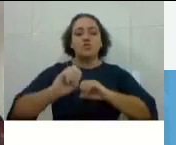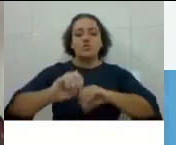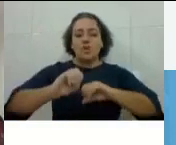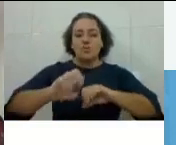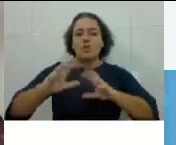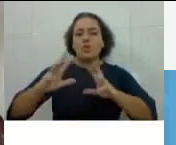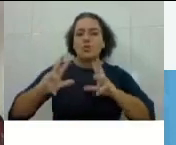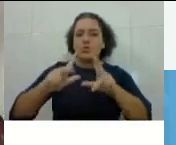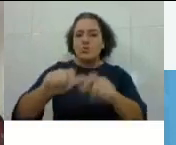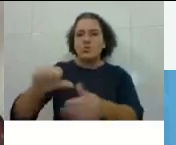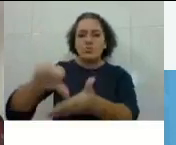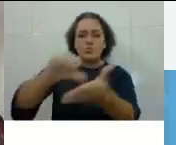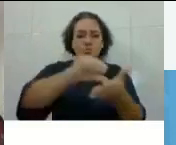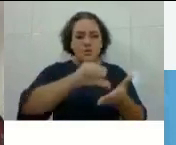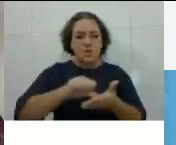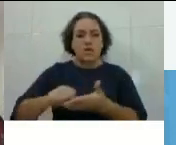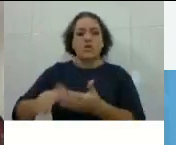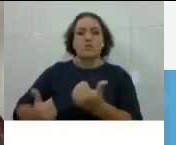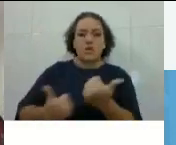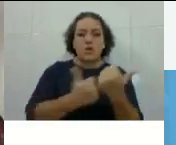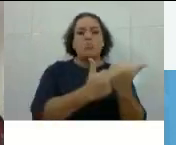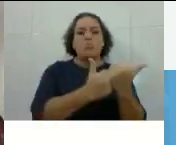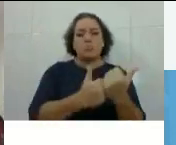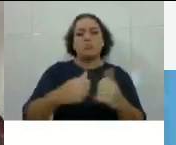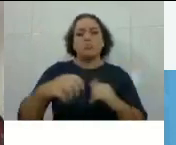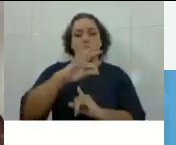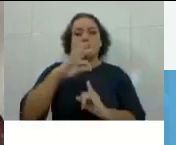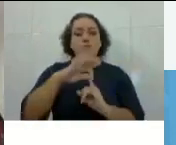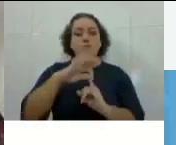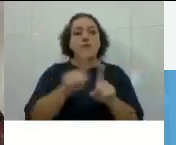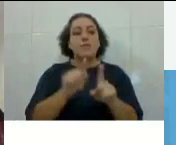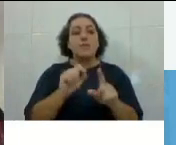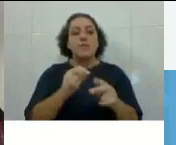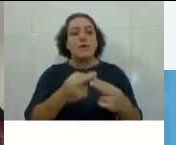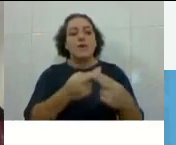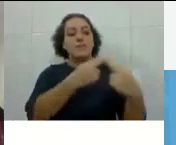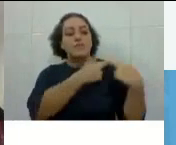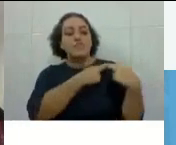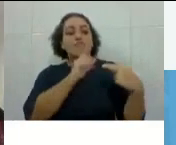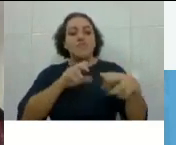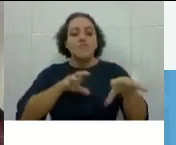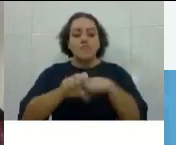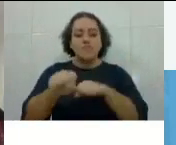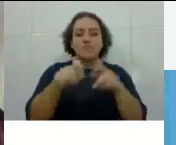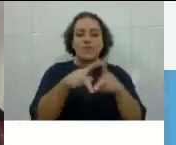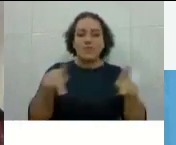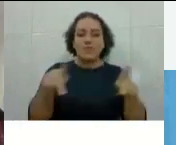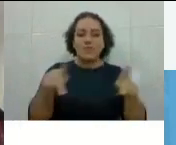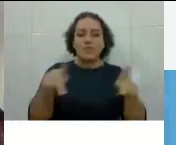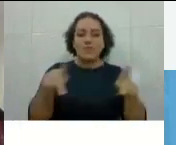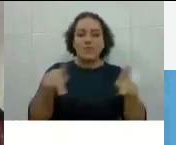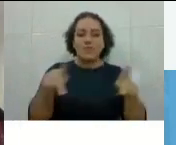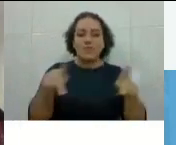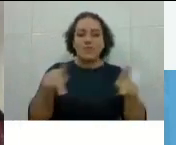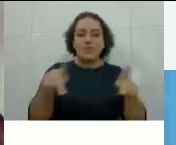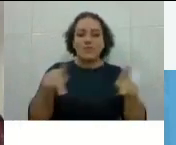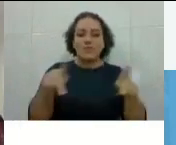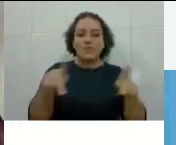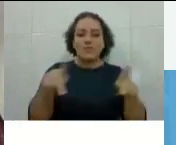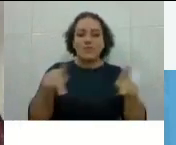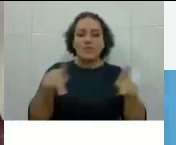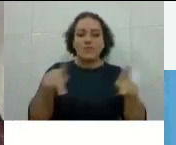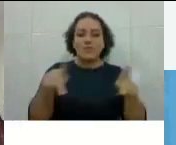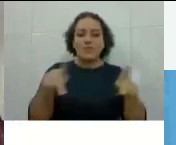IFES, mas também ele é responsável por formar professores e outros profissionais de educação por meio de